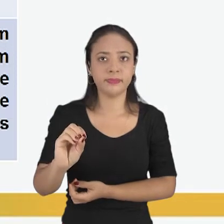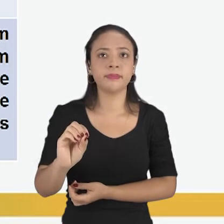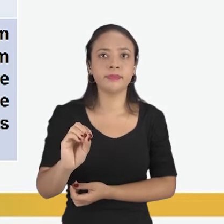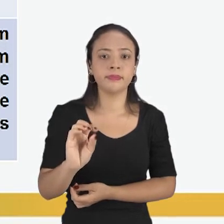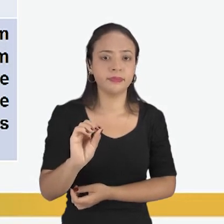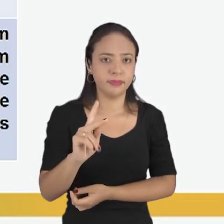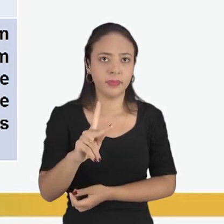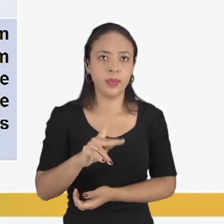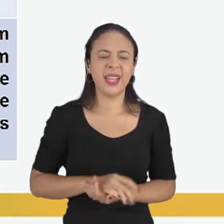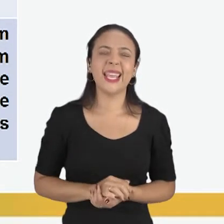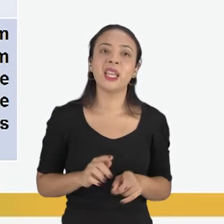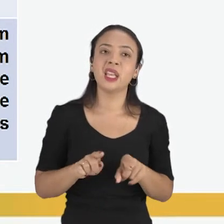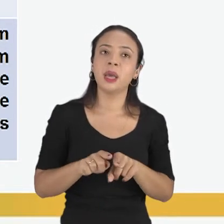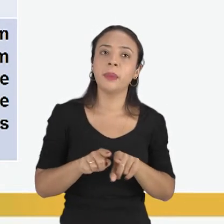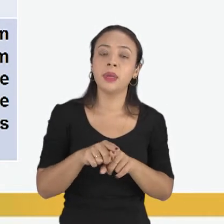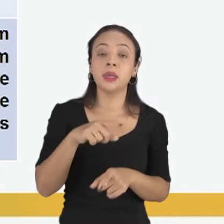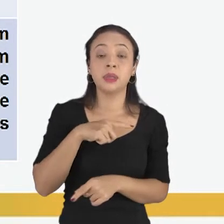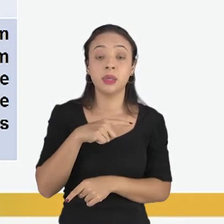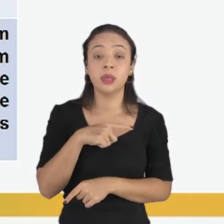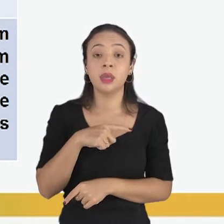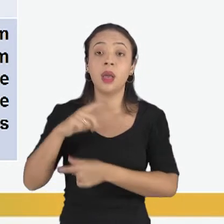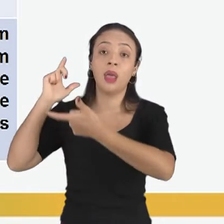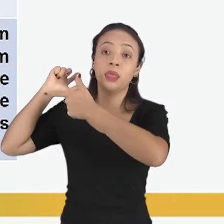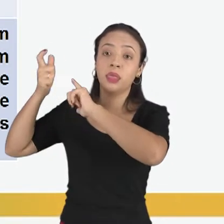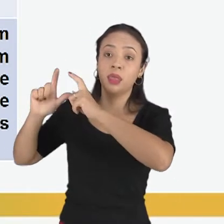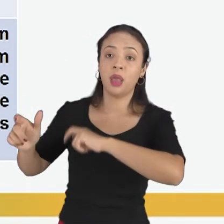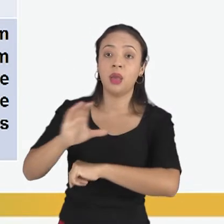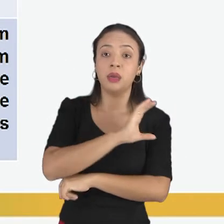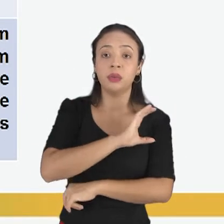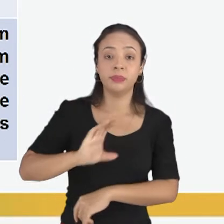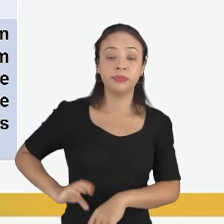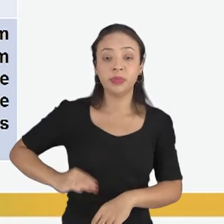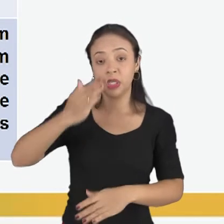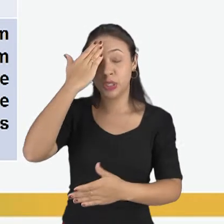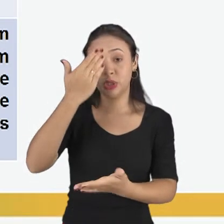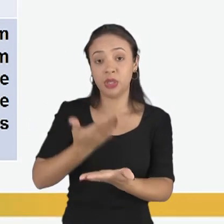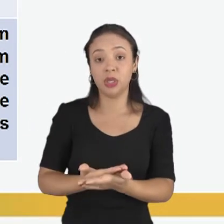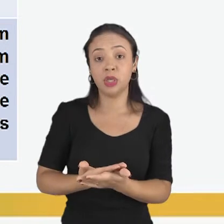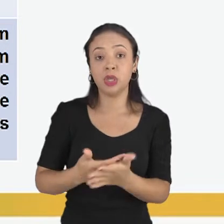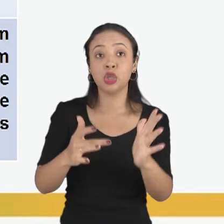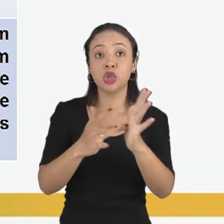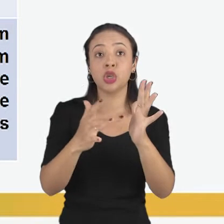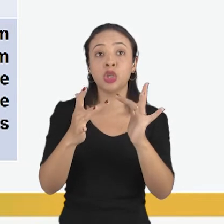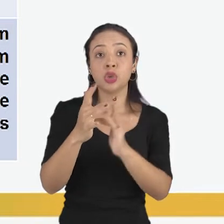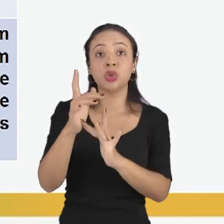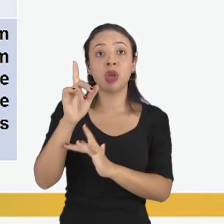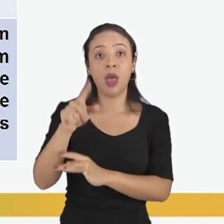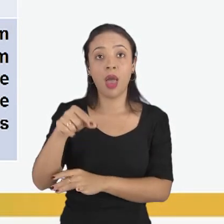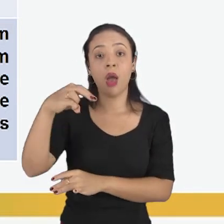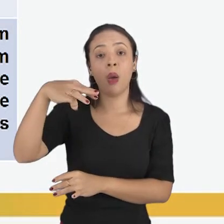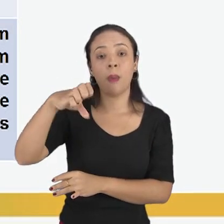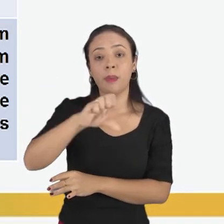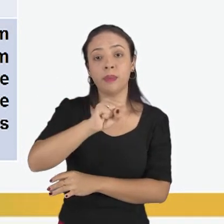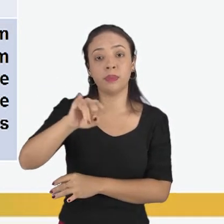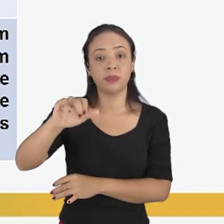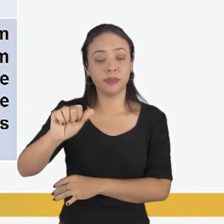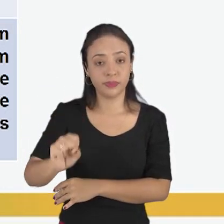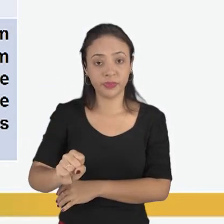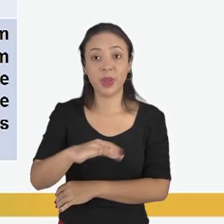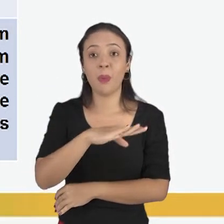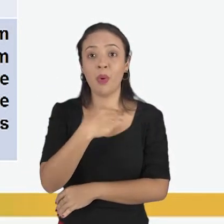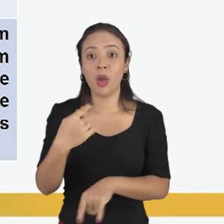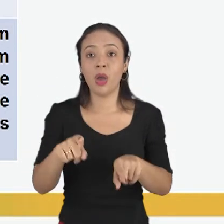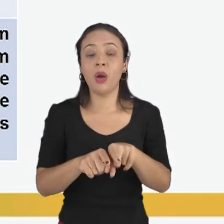Ok? E a tradição cristã. Crem que Jesus é o Messias profetizado no Antigo Testamento, que morreu e